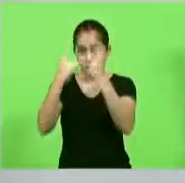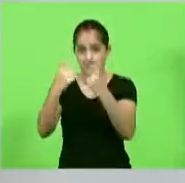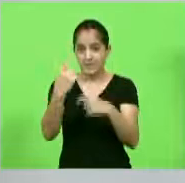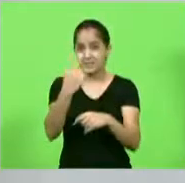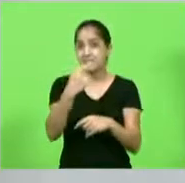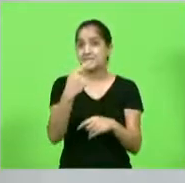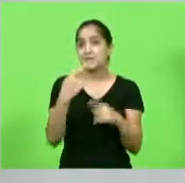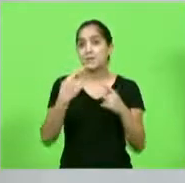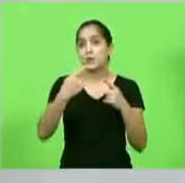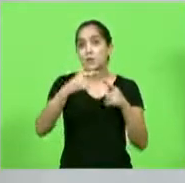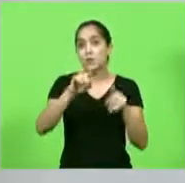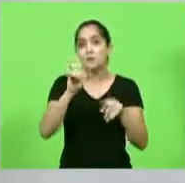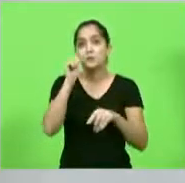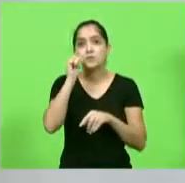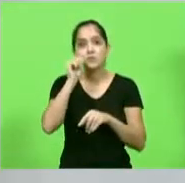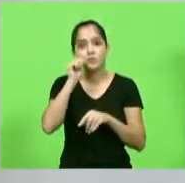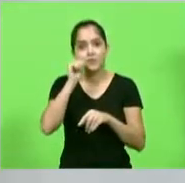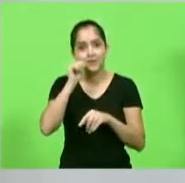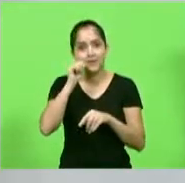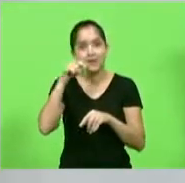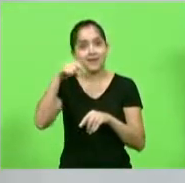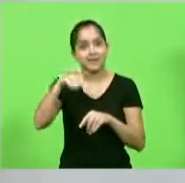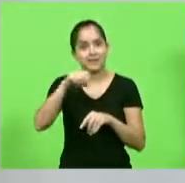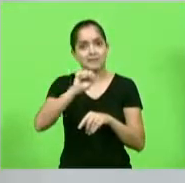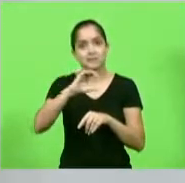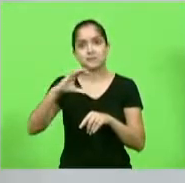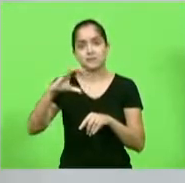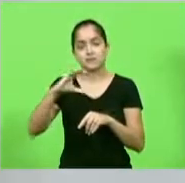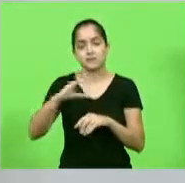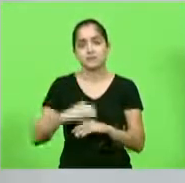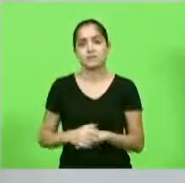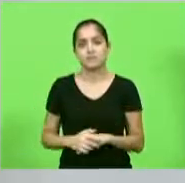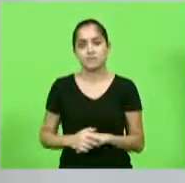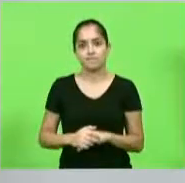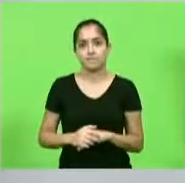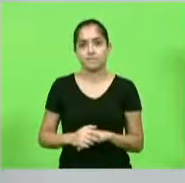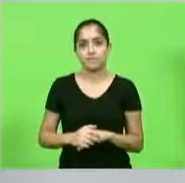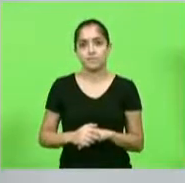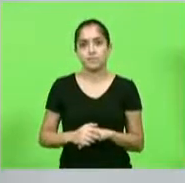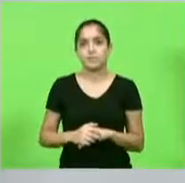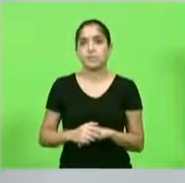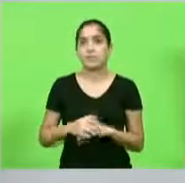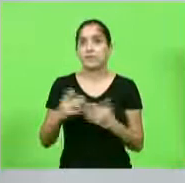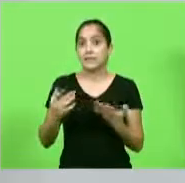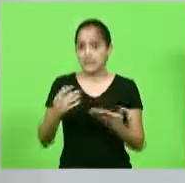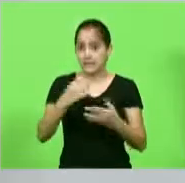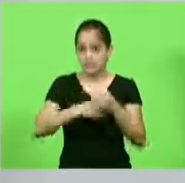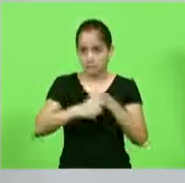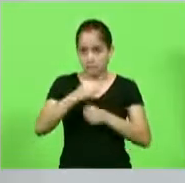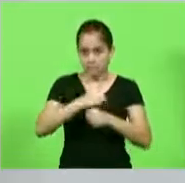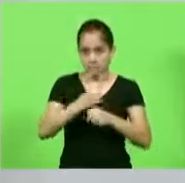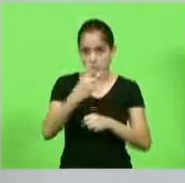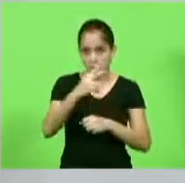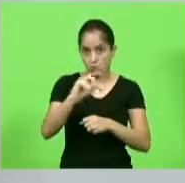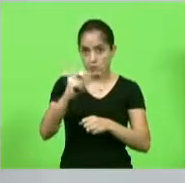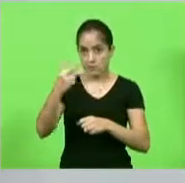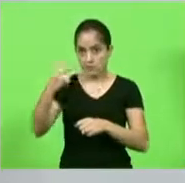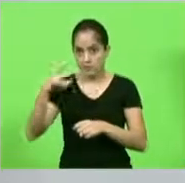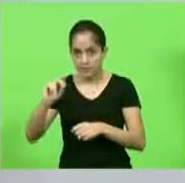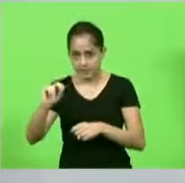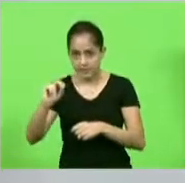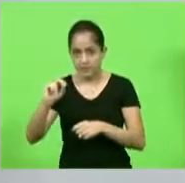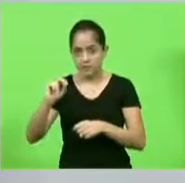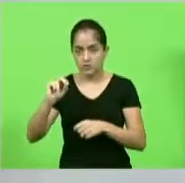contra a mulher que vem acontecendo em Santa Catarina. no primeiro trimestre de 2020 do ano passado